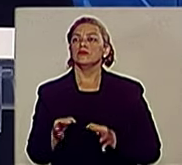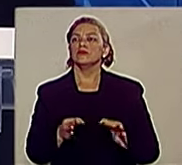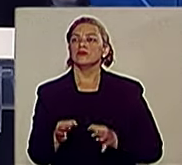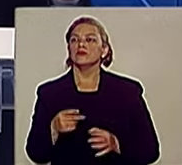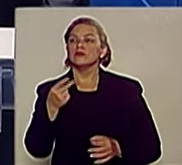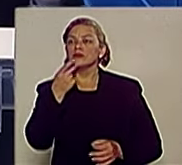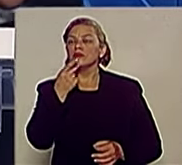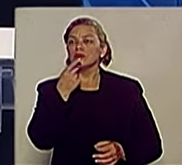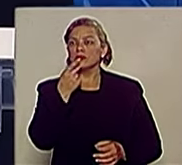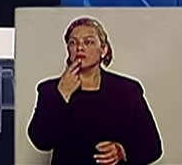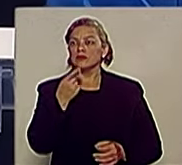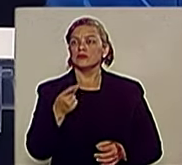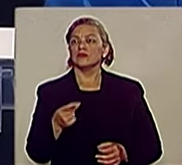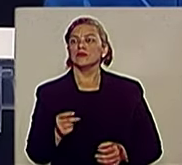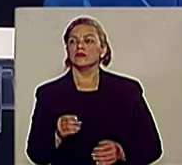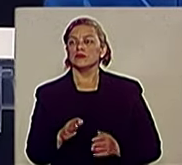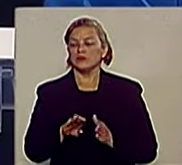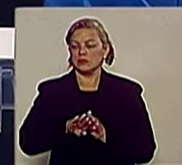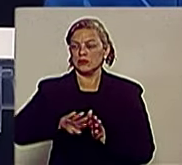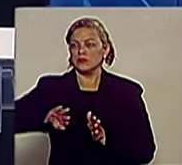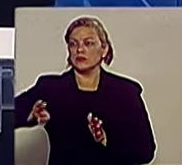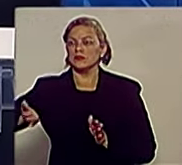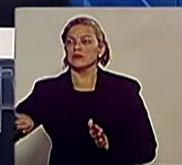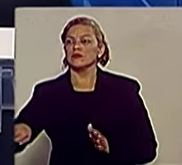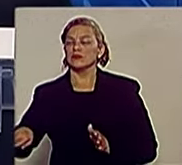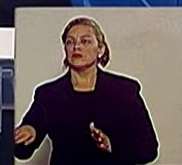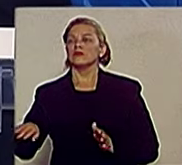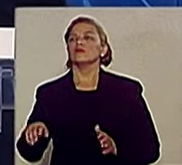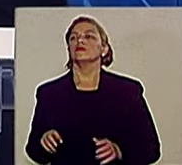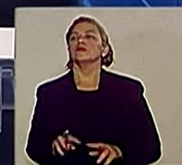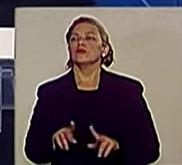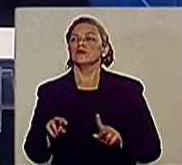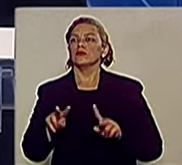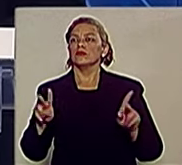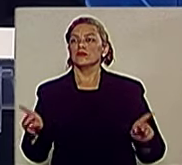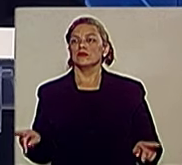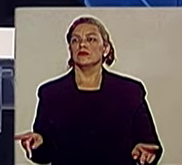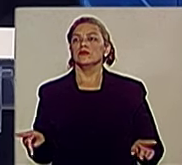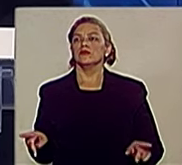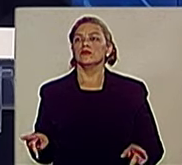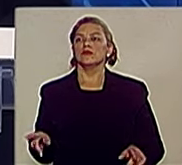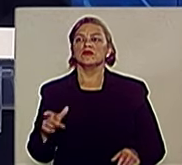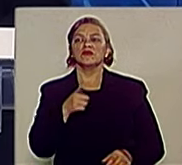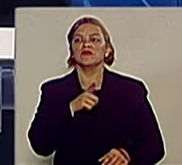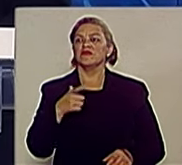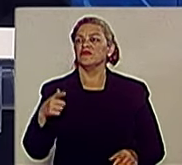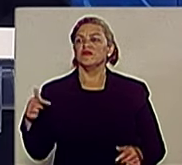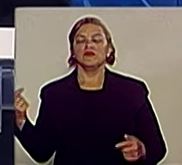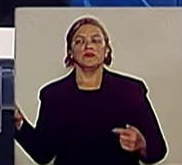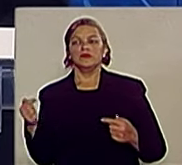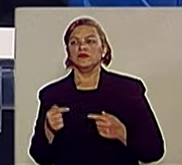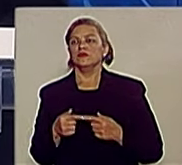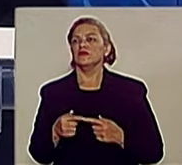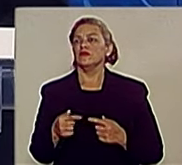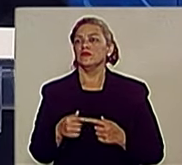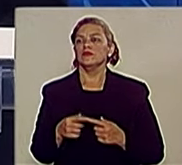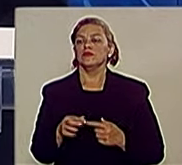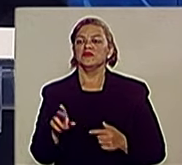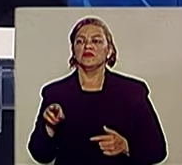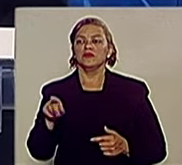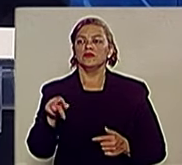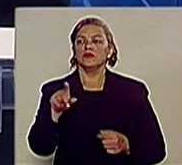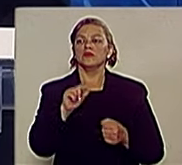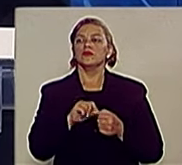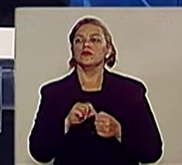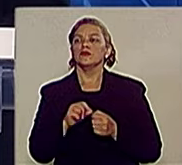do outro lado da avenida e não naquele lado que foi colocado. Faria totalmente diferente. Não tenho nenhum acordo com aquela forma que foi